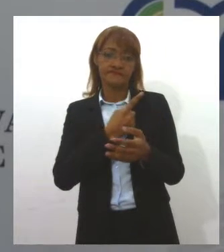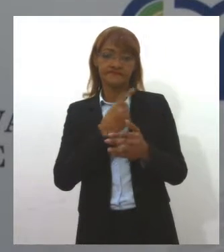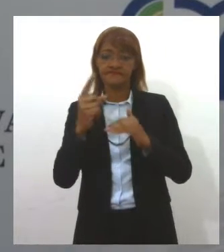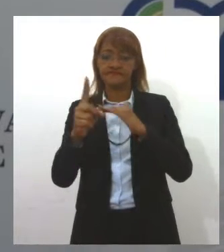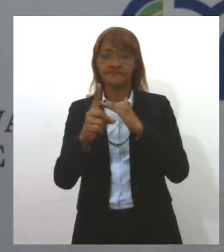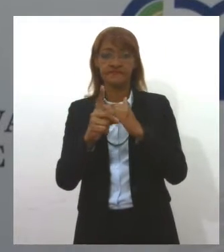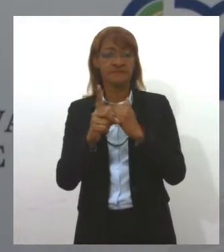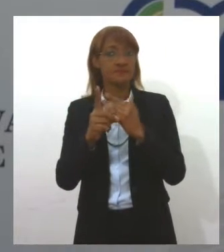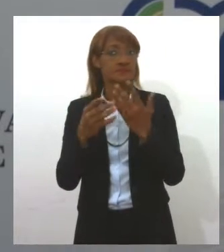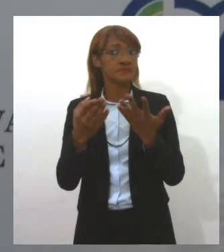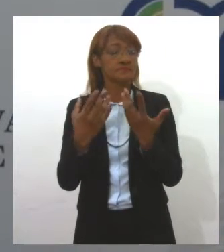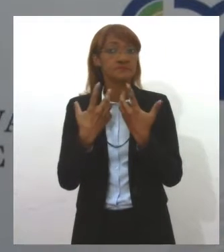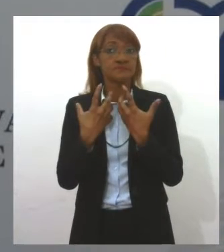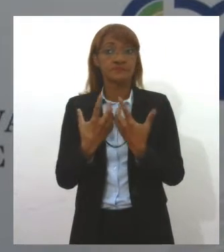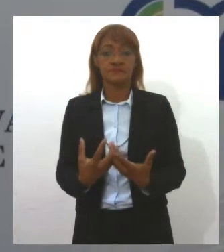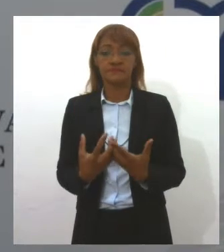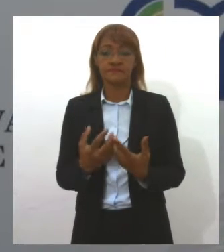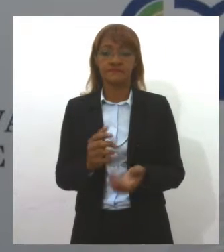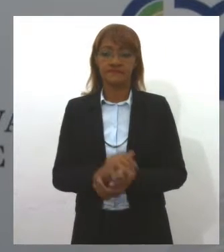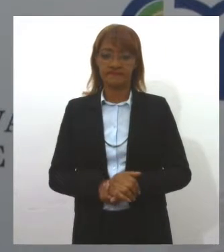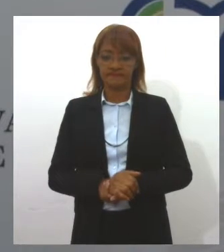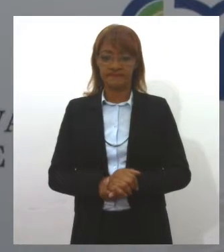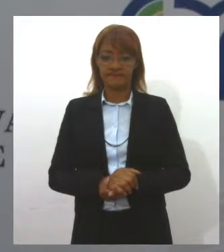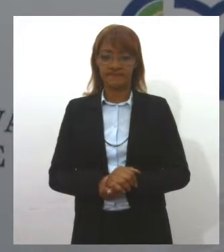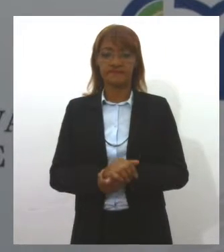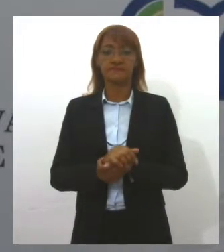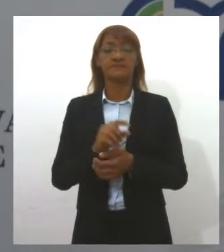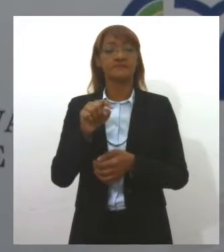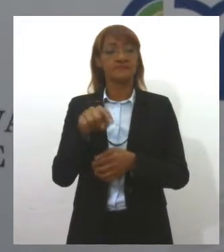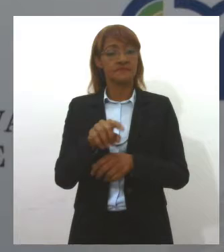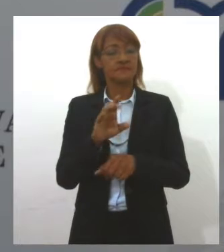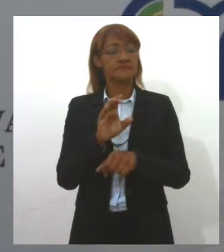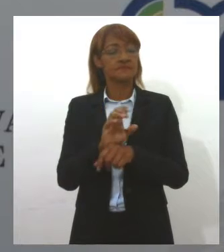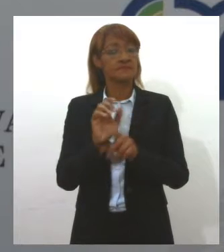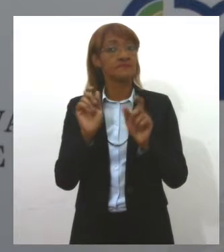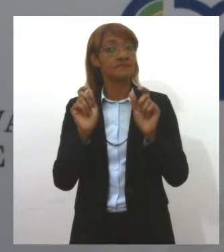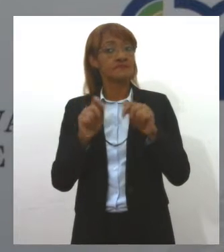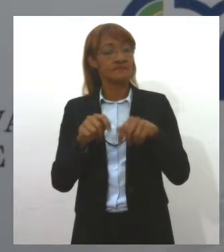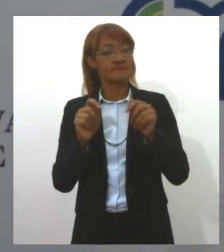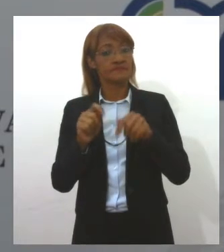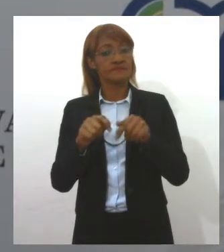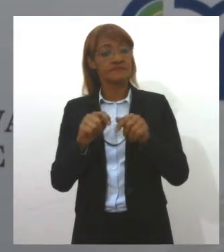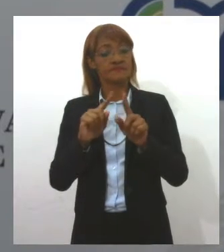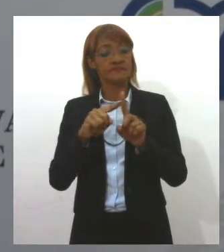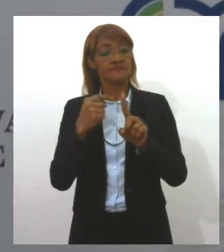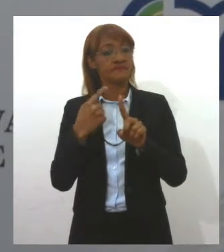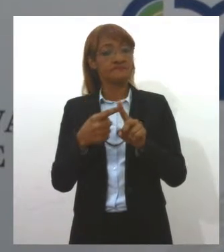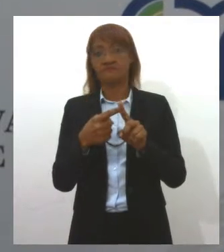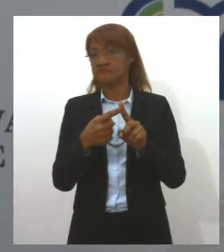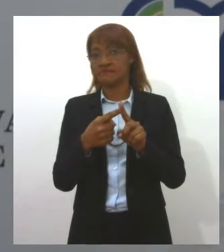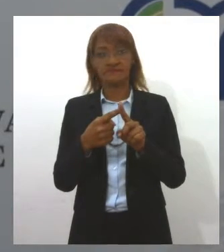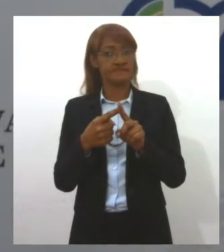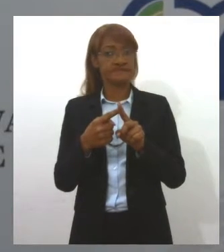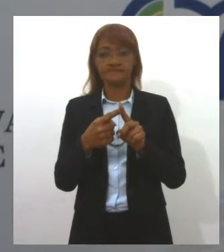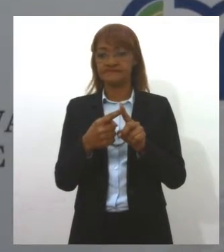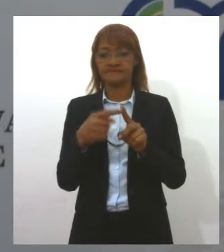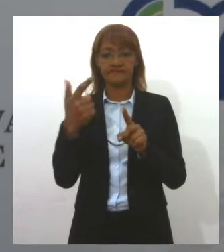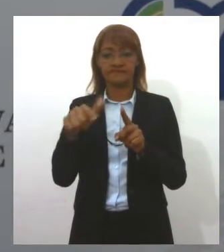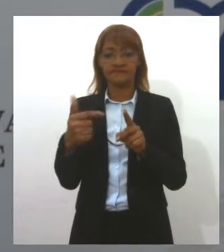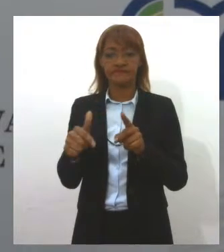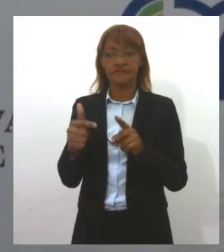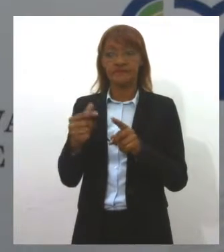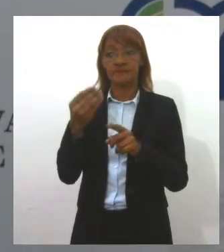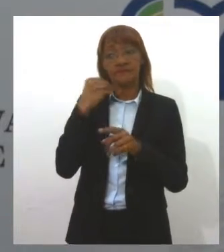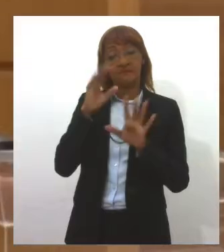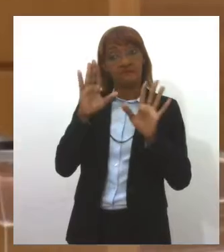suportará em hipótese alguma. E o Estado poderá, mesmo aumentando o preço, não manter a arrecadação. É essa